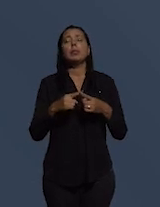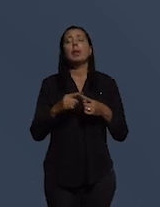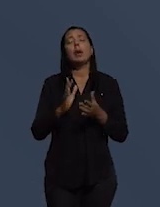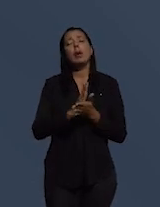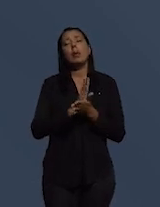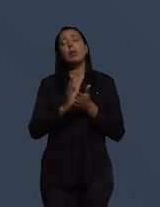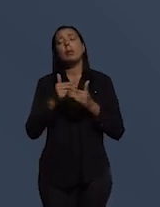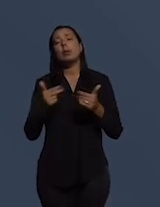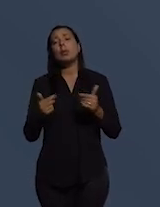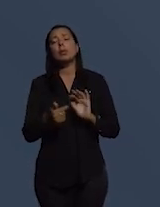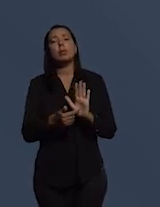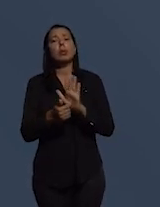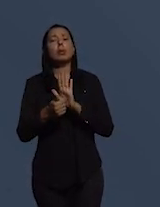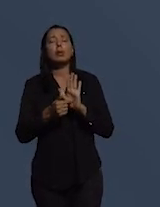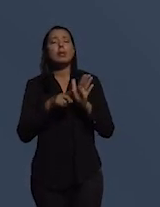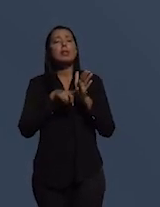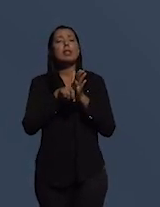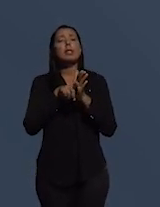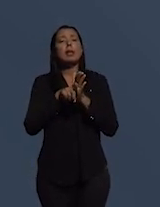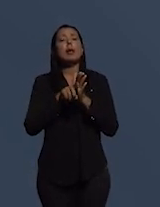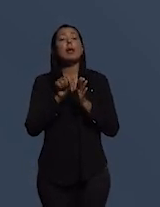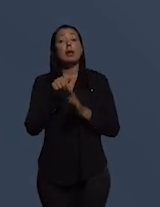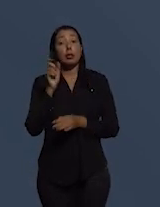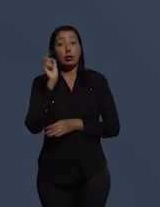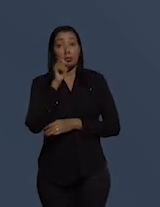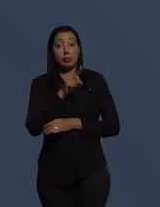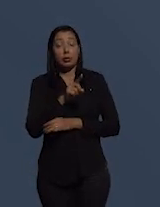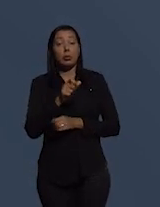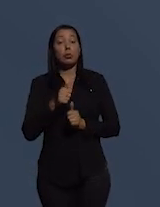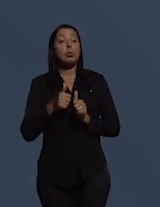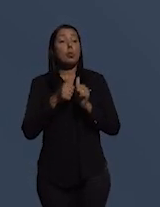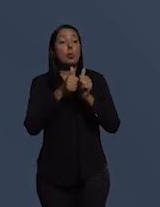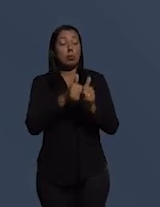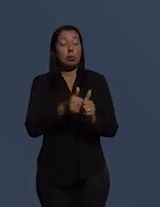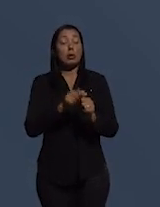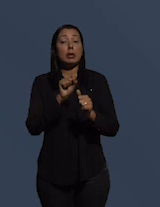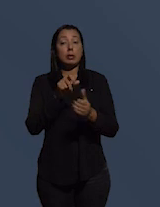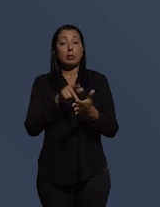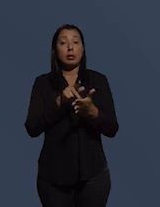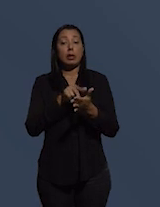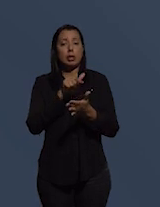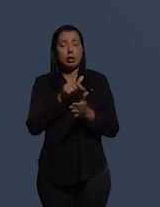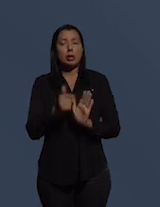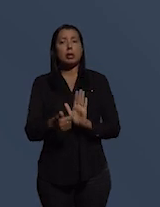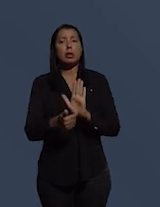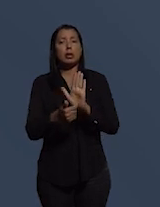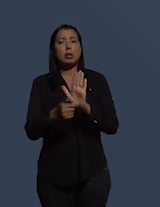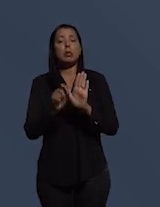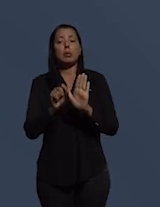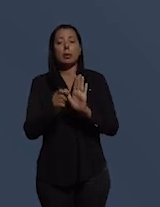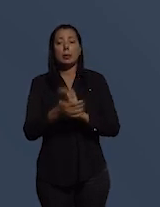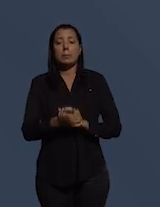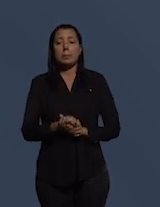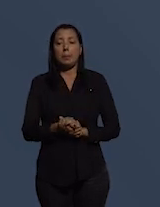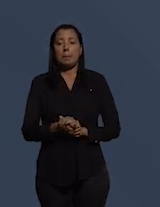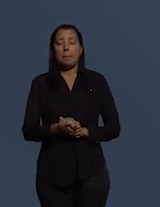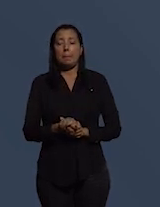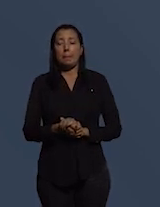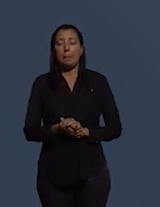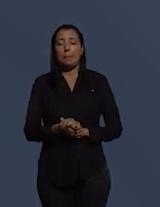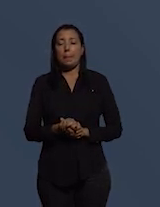questões como a transparência fiscal são muito difíceis de se acompanhar é exatamente essa transparência fiscal que